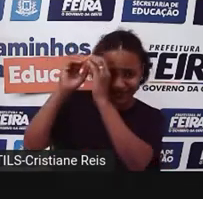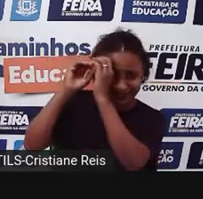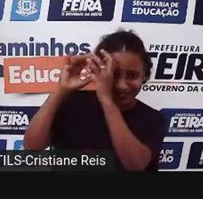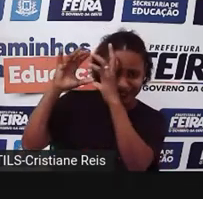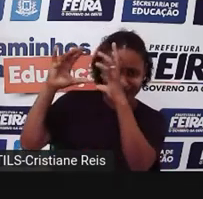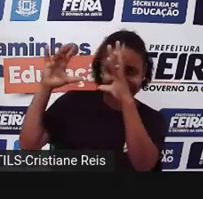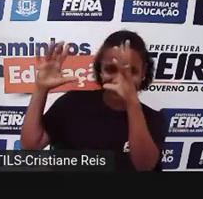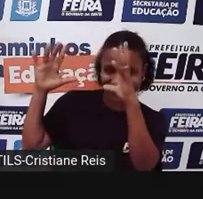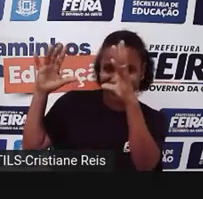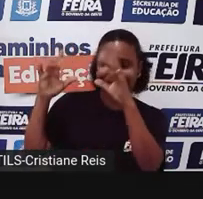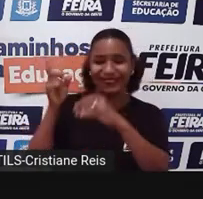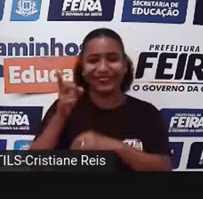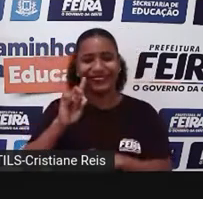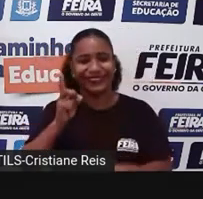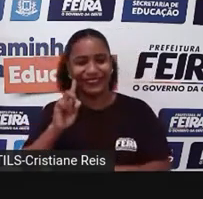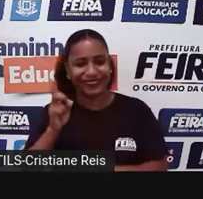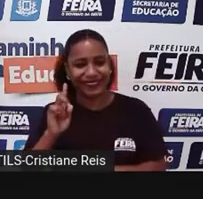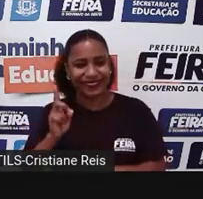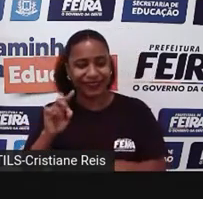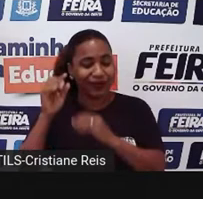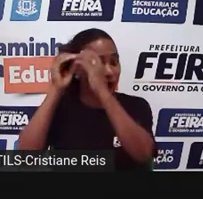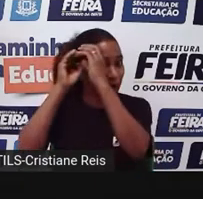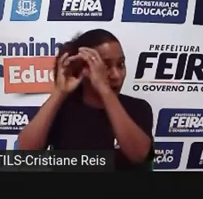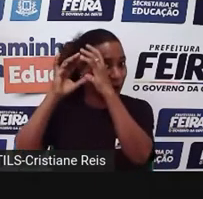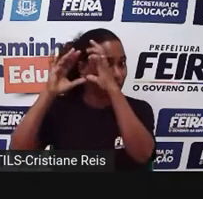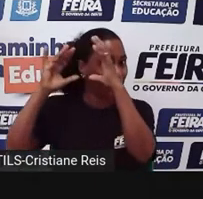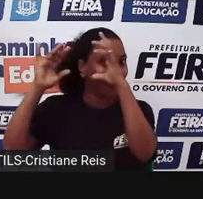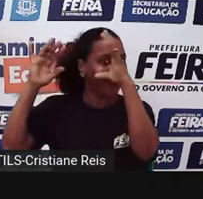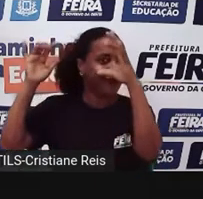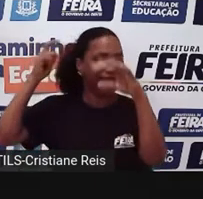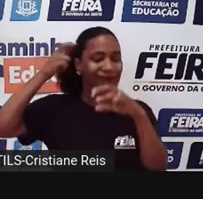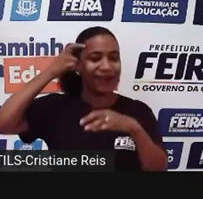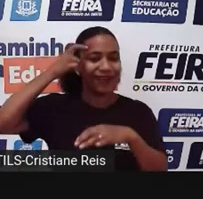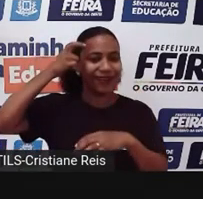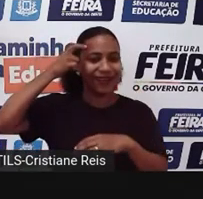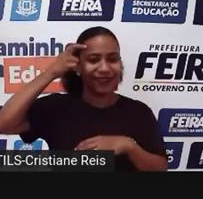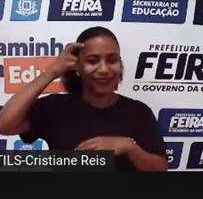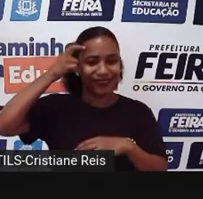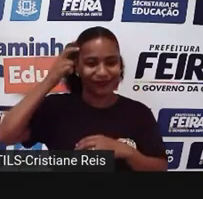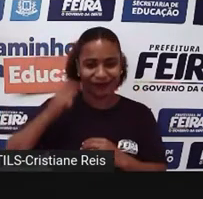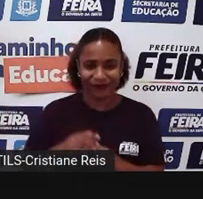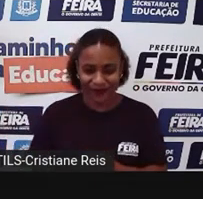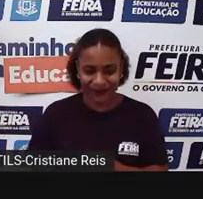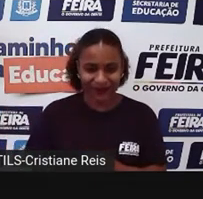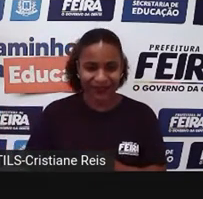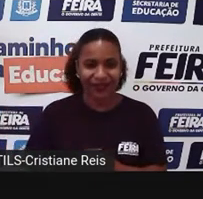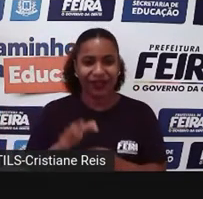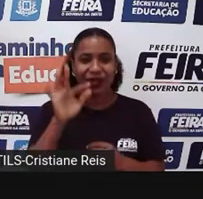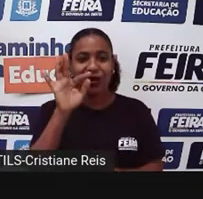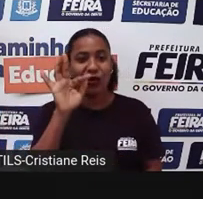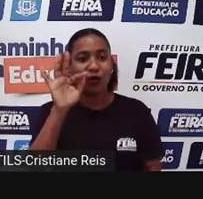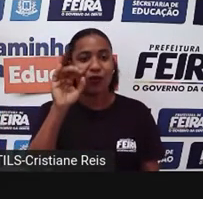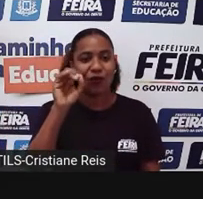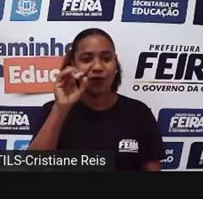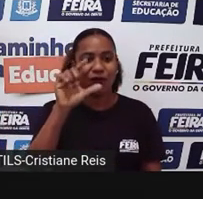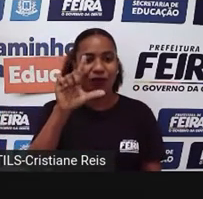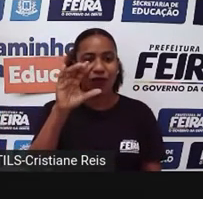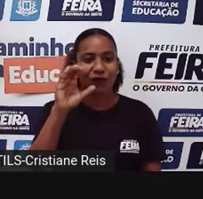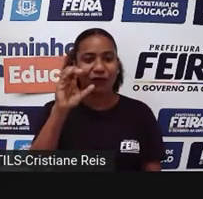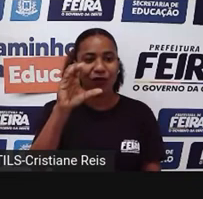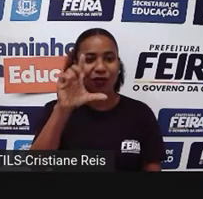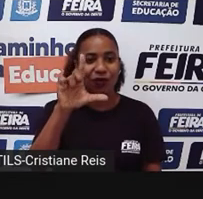E o que a gente pode dizer sobre o conceito de cultura e folclore? O folclore está dentro da cultura.